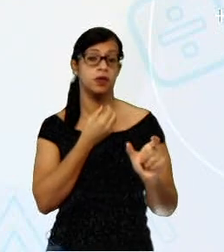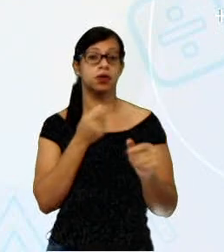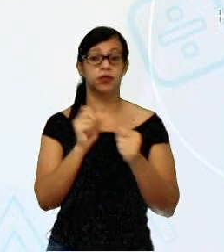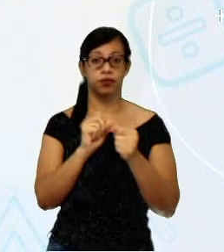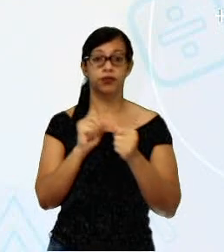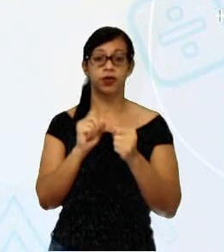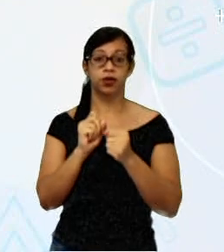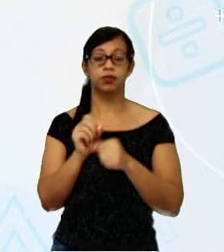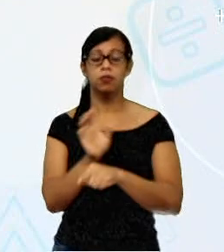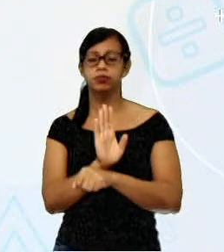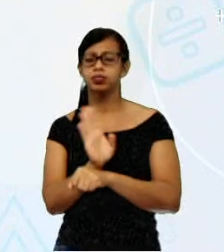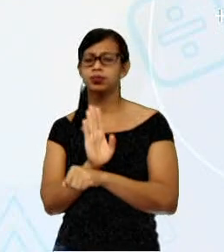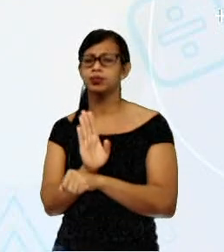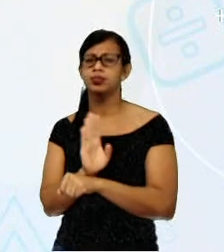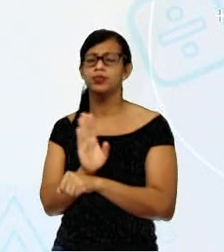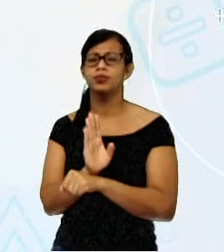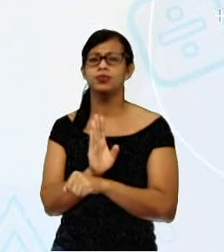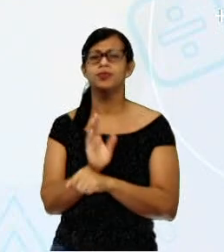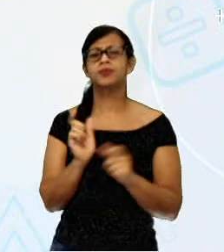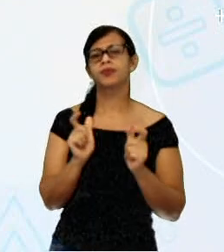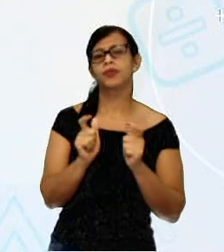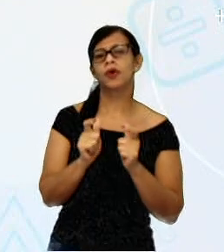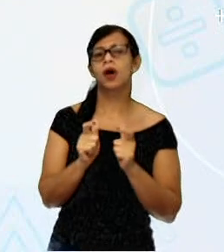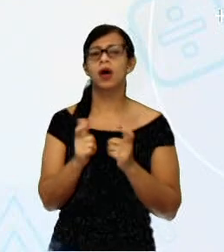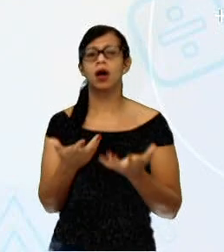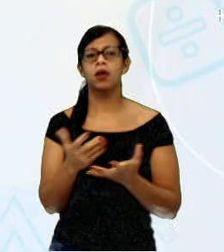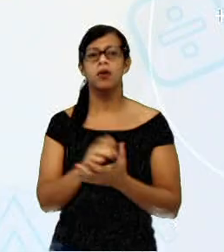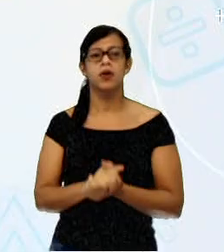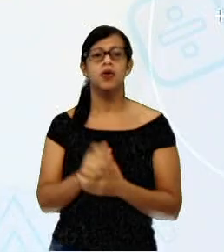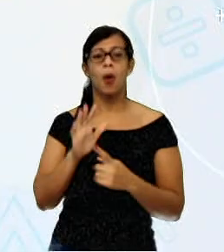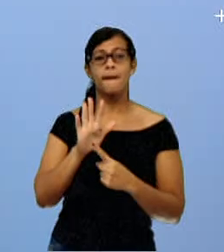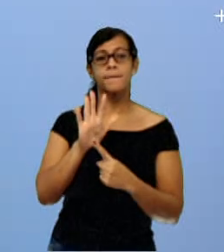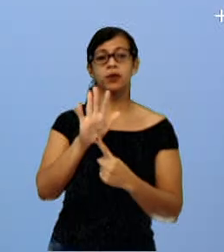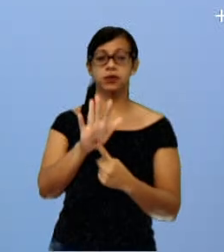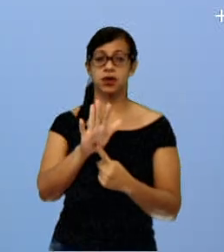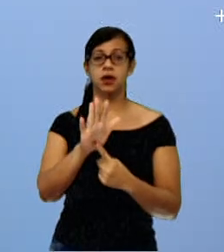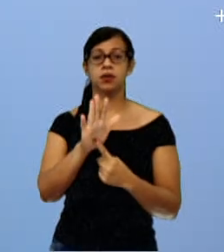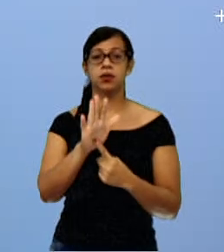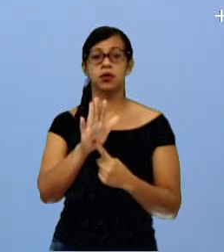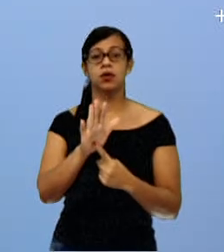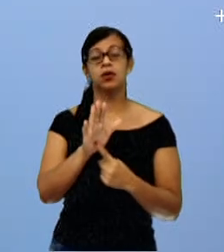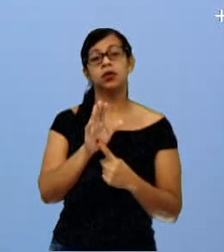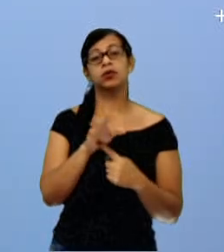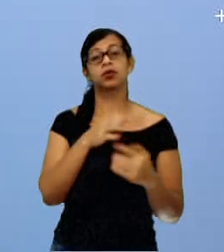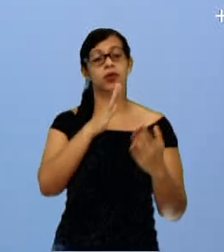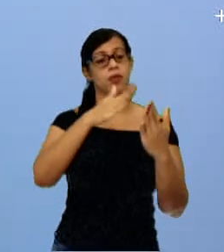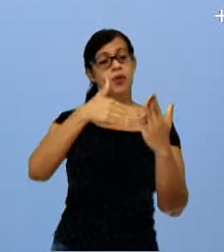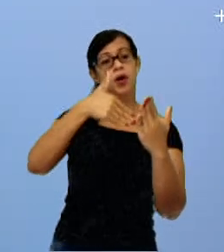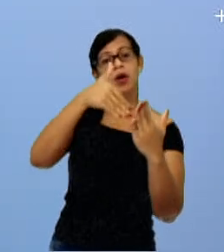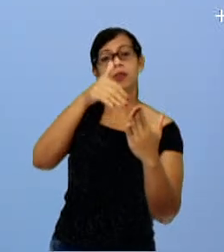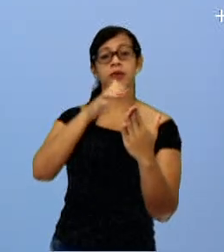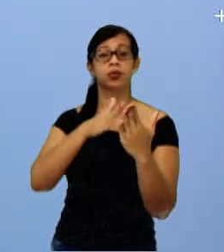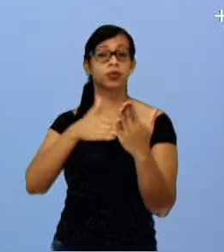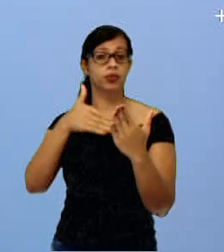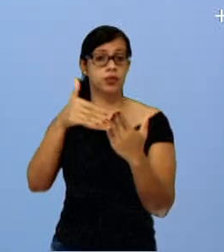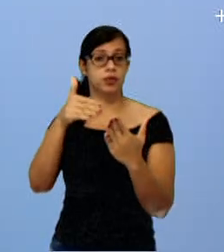criticado, porque diziam que tinha apologia à violência, né, já que ele